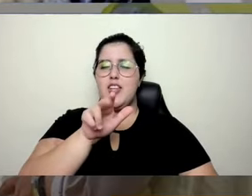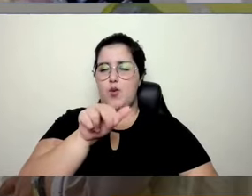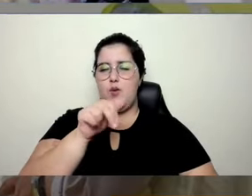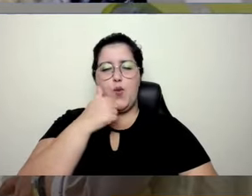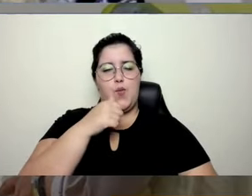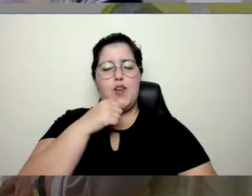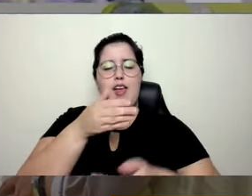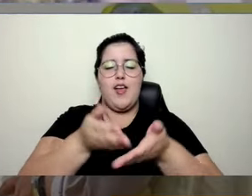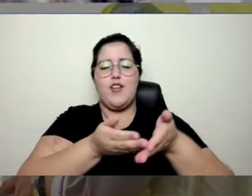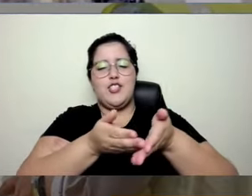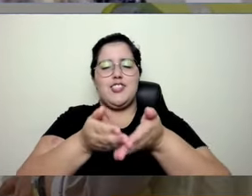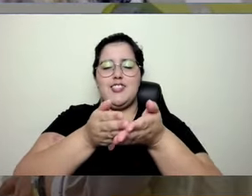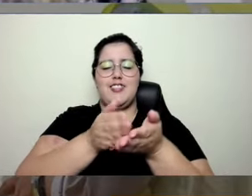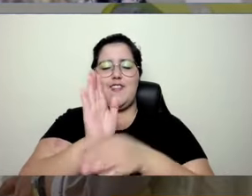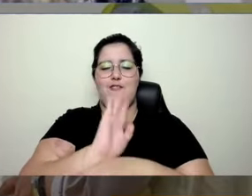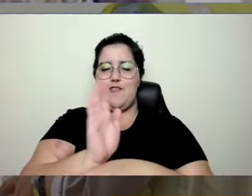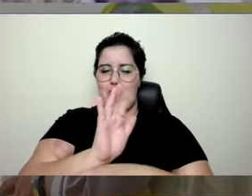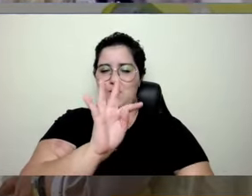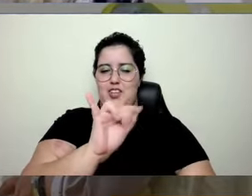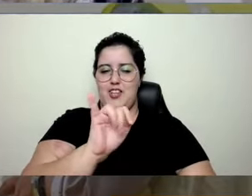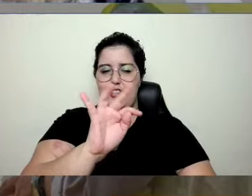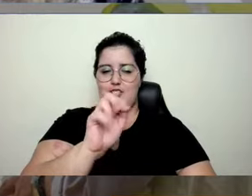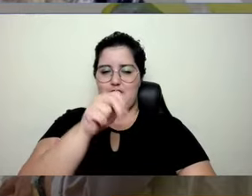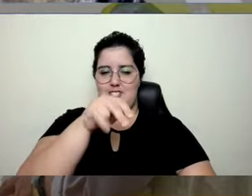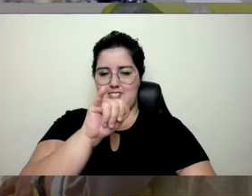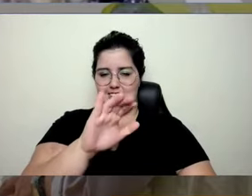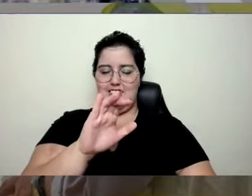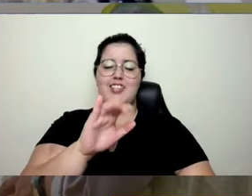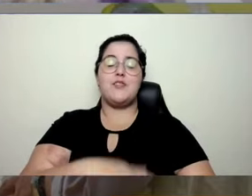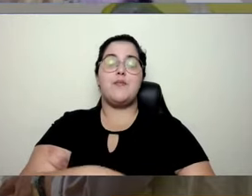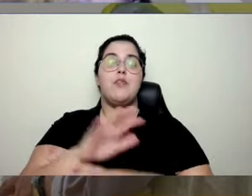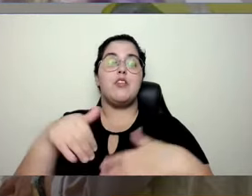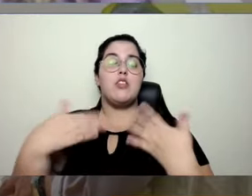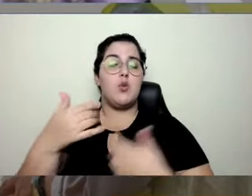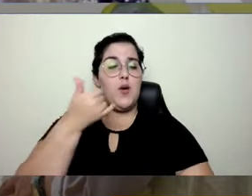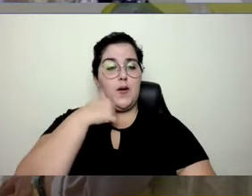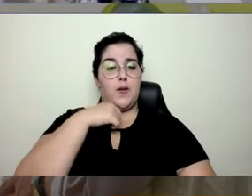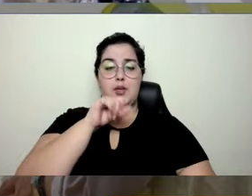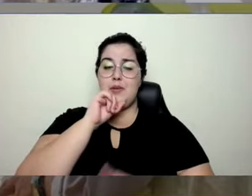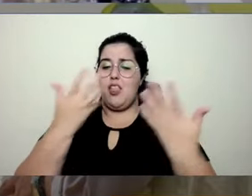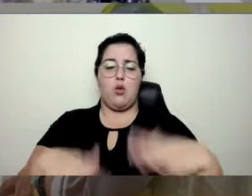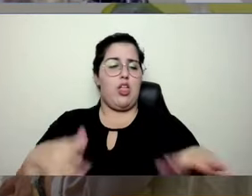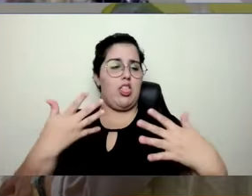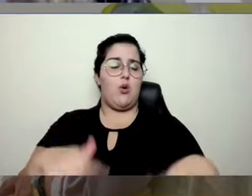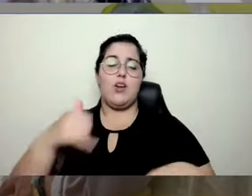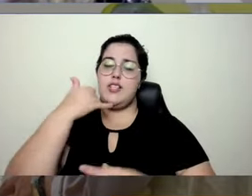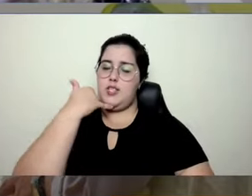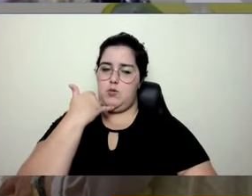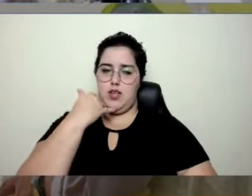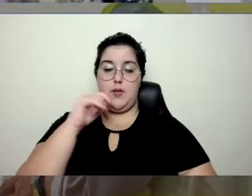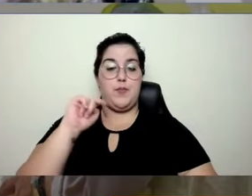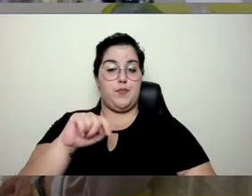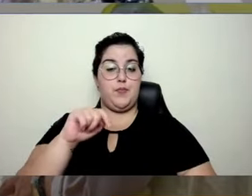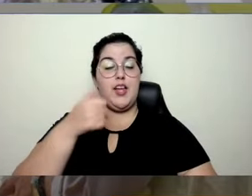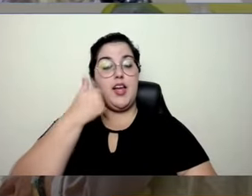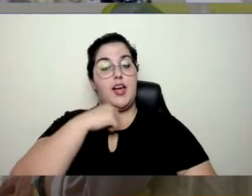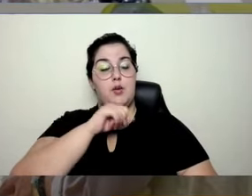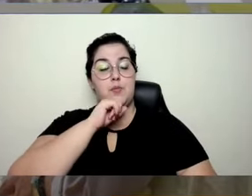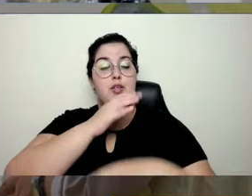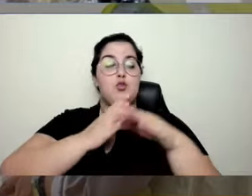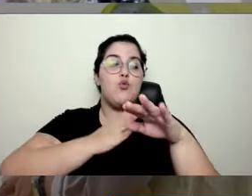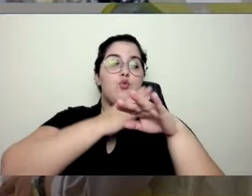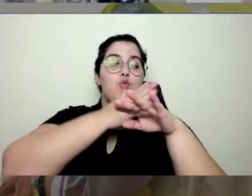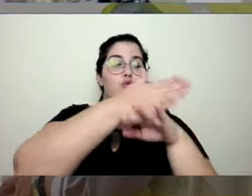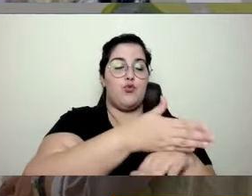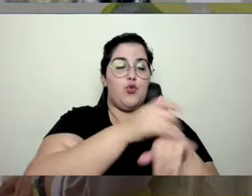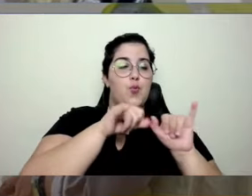e aí, ela não queria celular de jeito nenhum, atrapalhava a comunicação, até o dia que ela foi no mercado, e a moça do